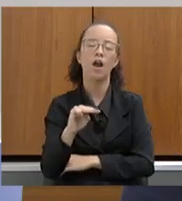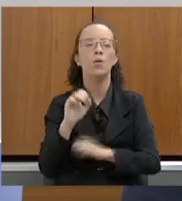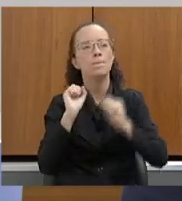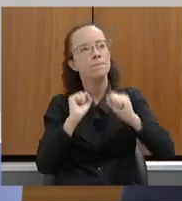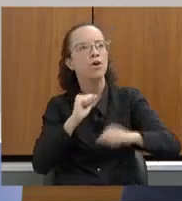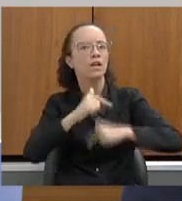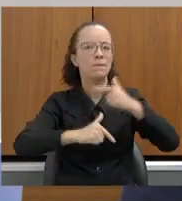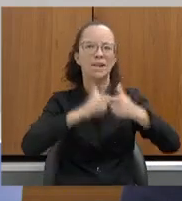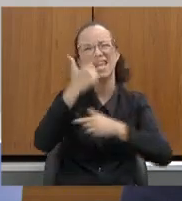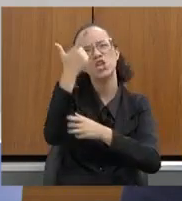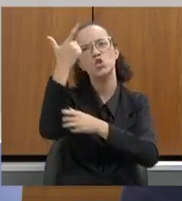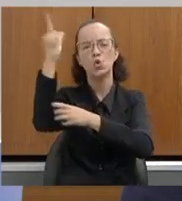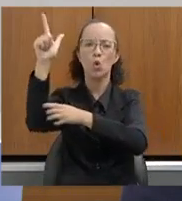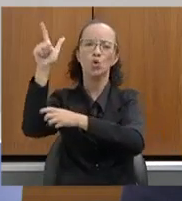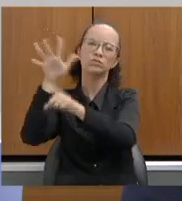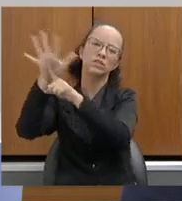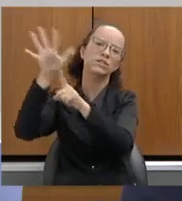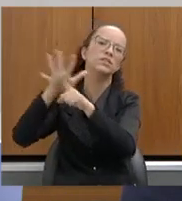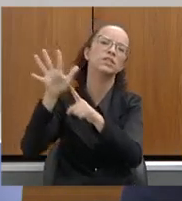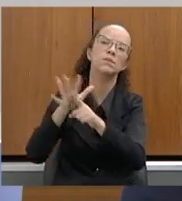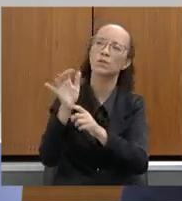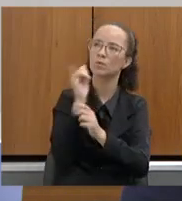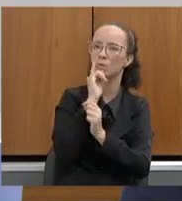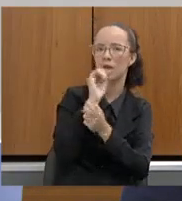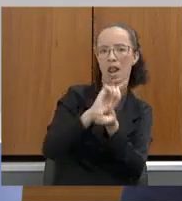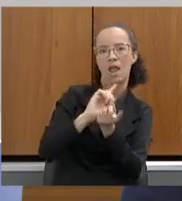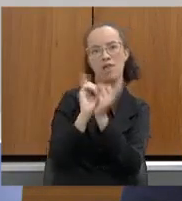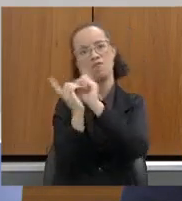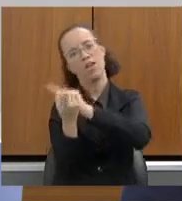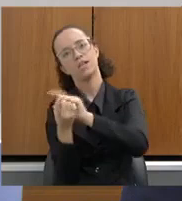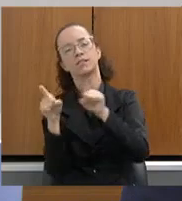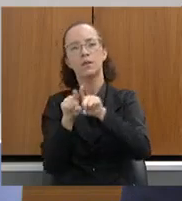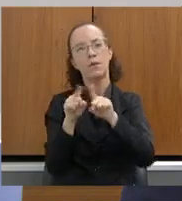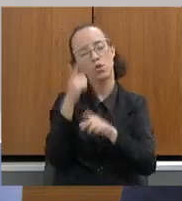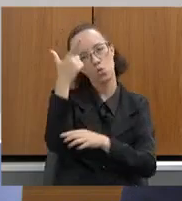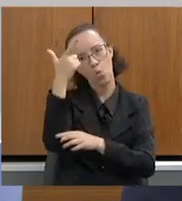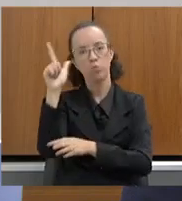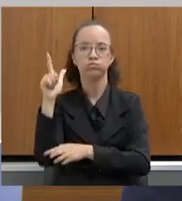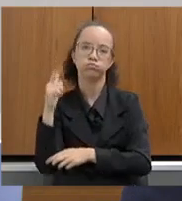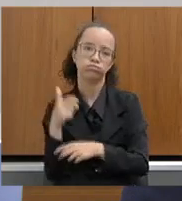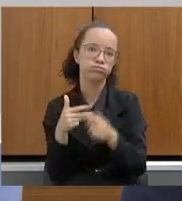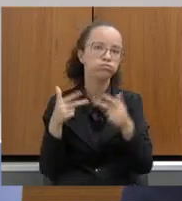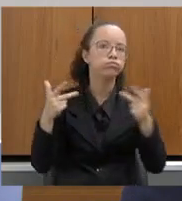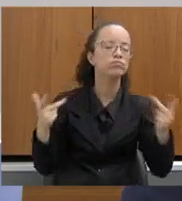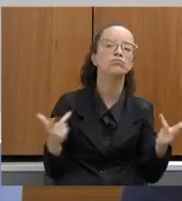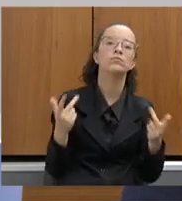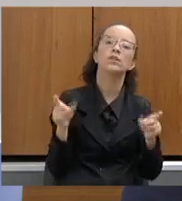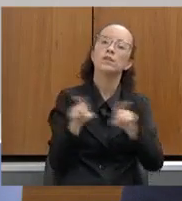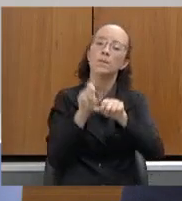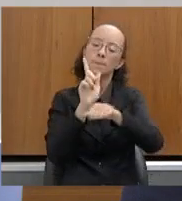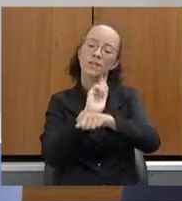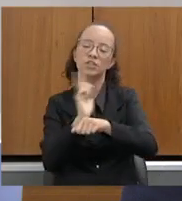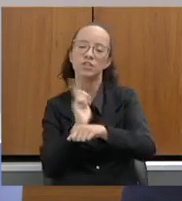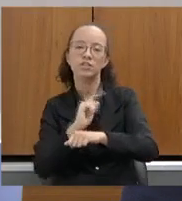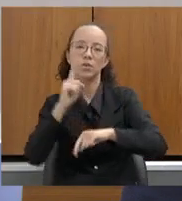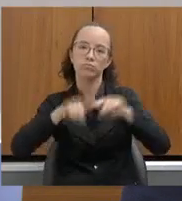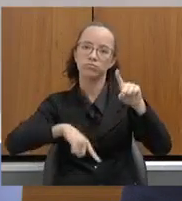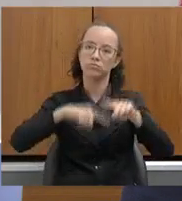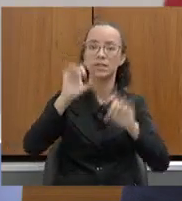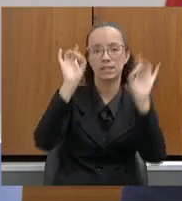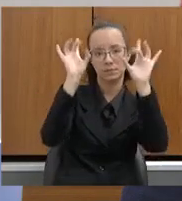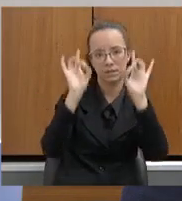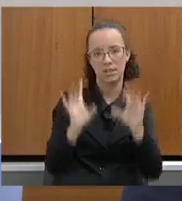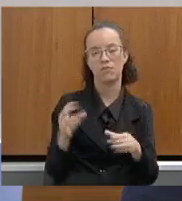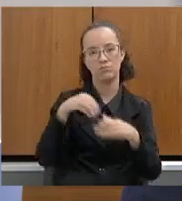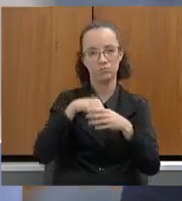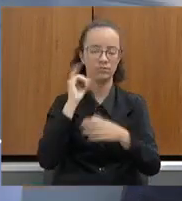dos outros instrumentos, como a logística reversa e outros também na geração e gestão de resíduos especiais no